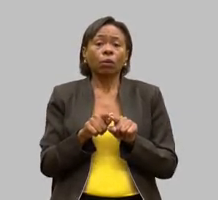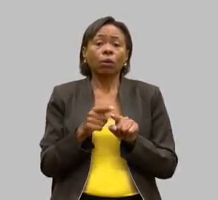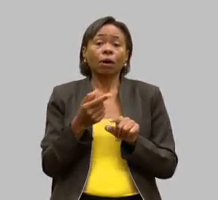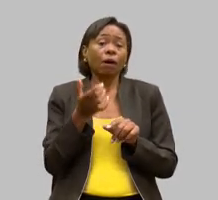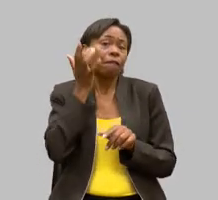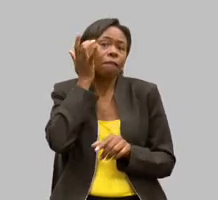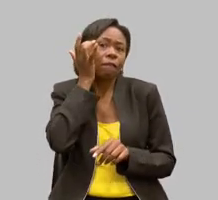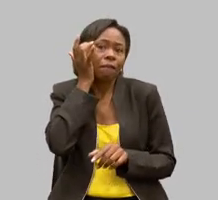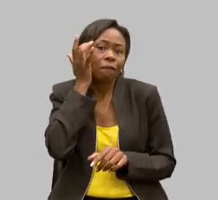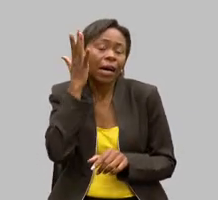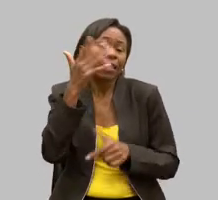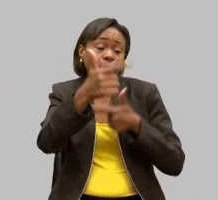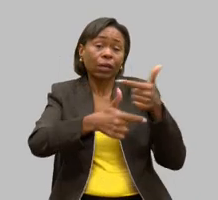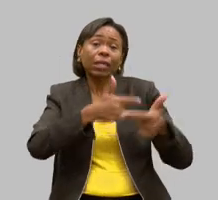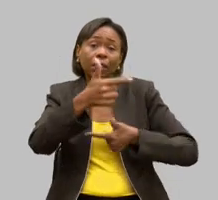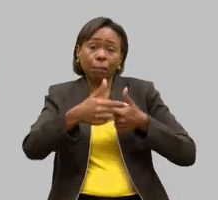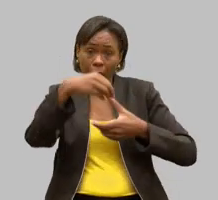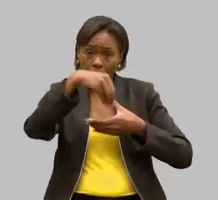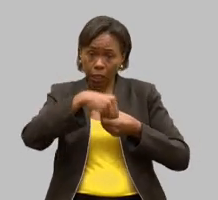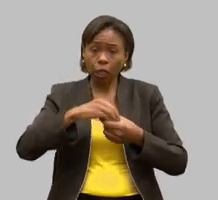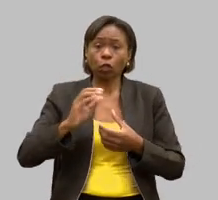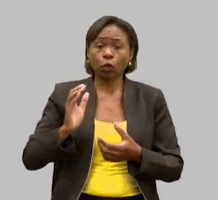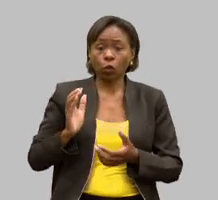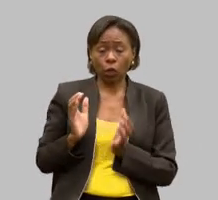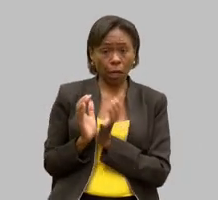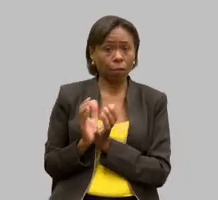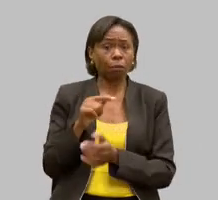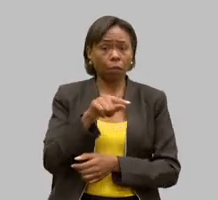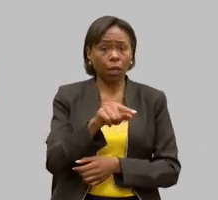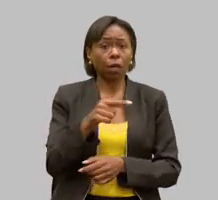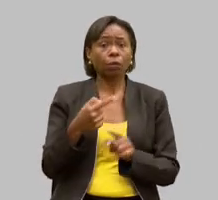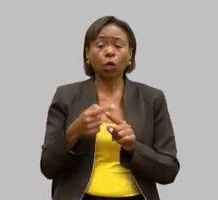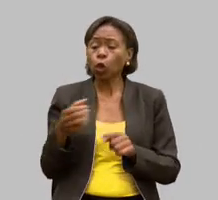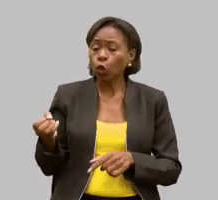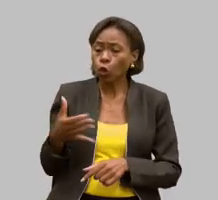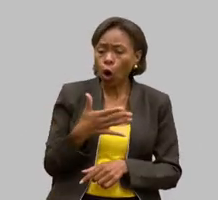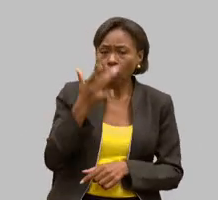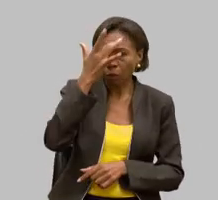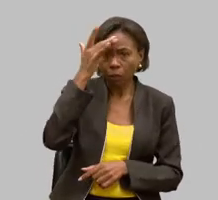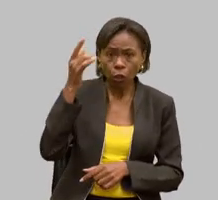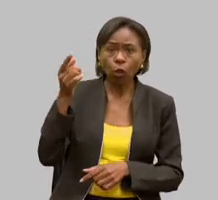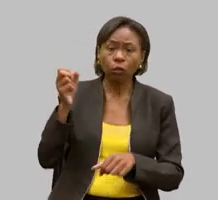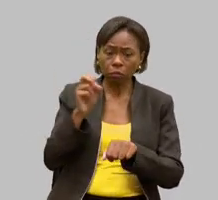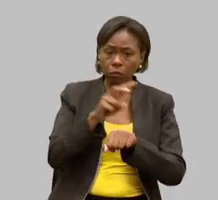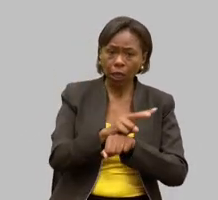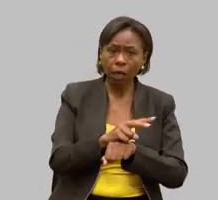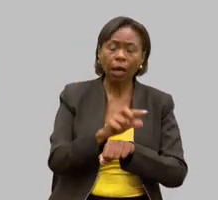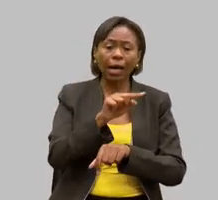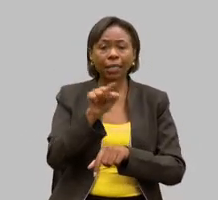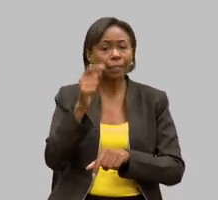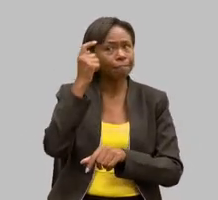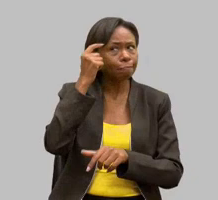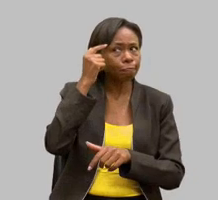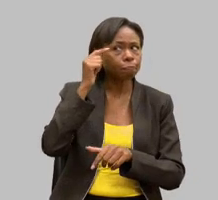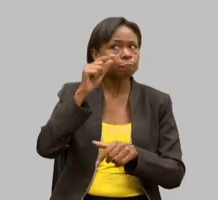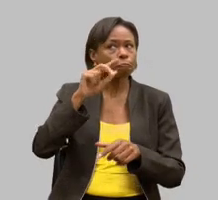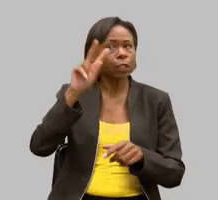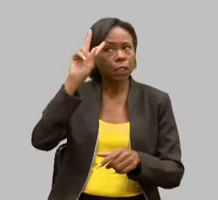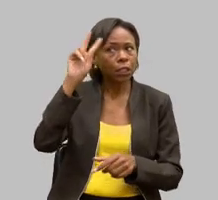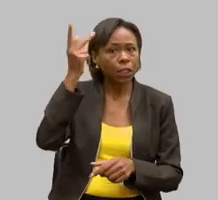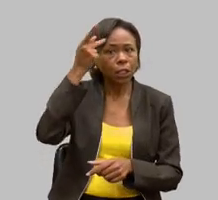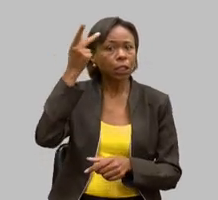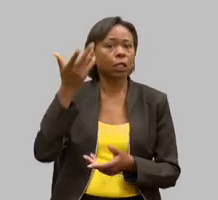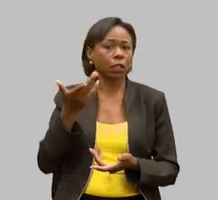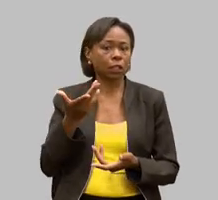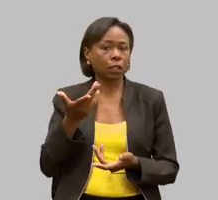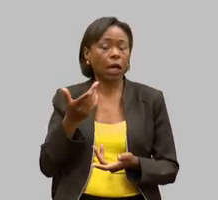que pessoas novas entrem você está fazendo com que as pessoas repensem as suas práticas a partir daí torna o cotidiano mais